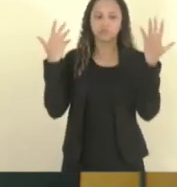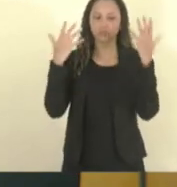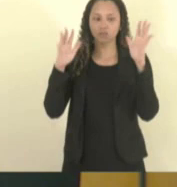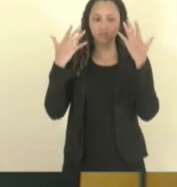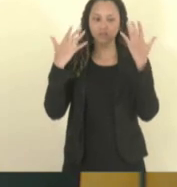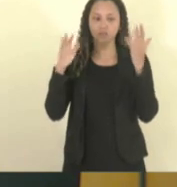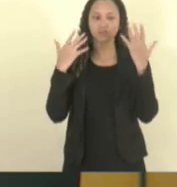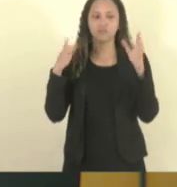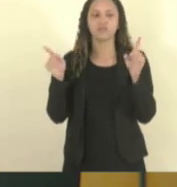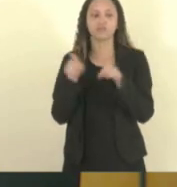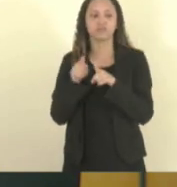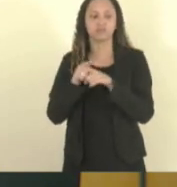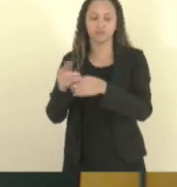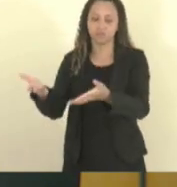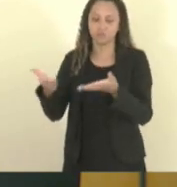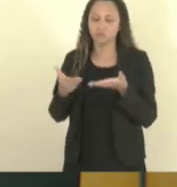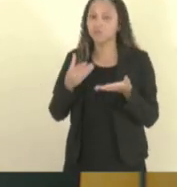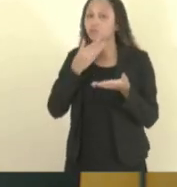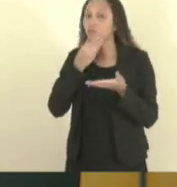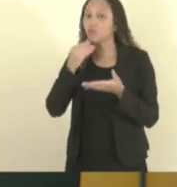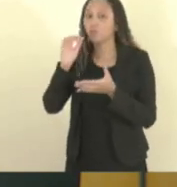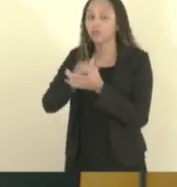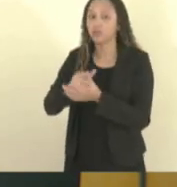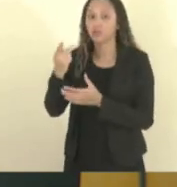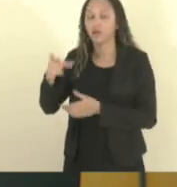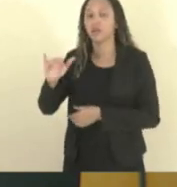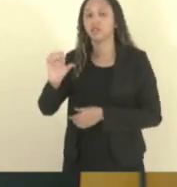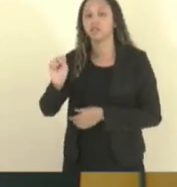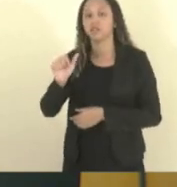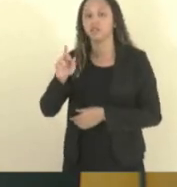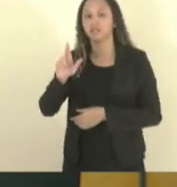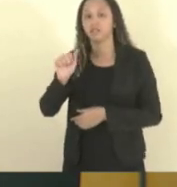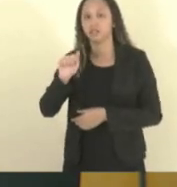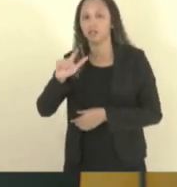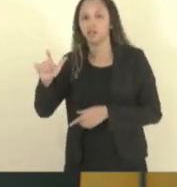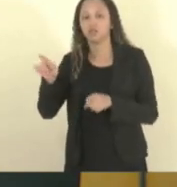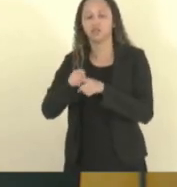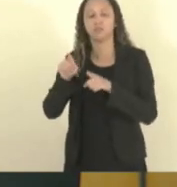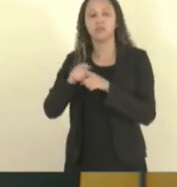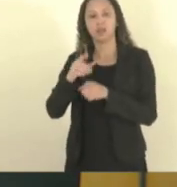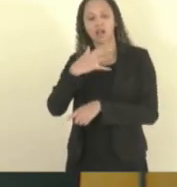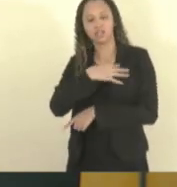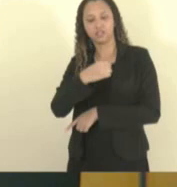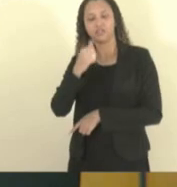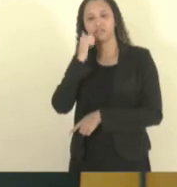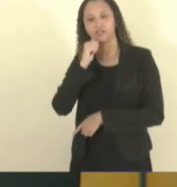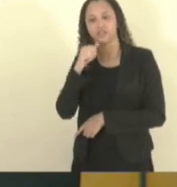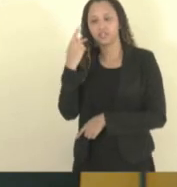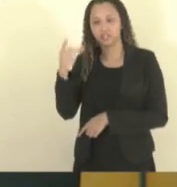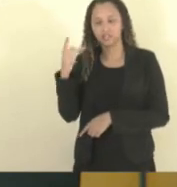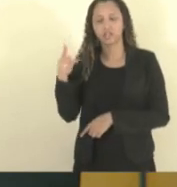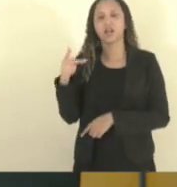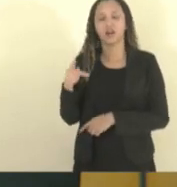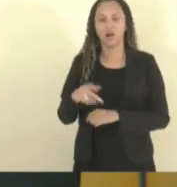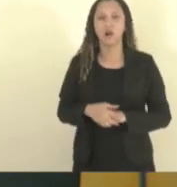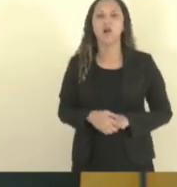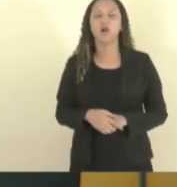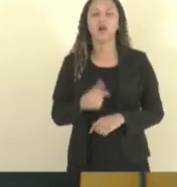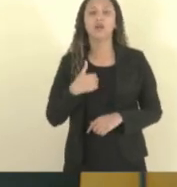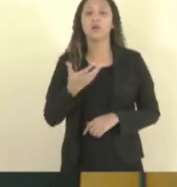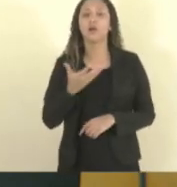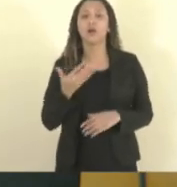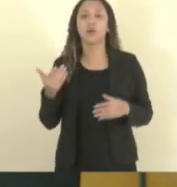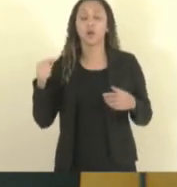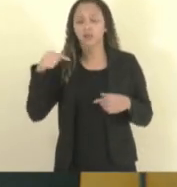Guariento, que é o esposo e as filhas, a Kena, Guariento, a Kelly, Karen e Camila. Então, eu queria aqui